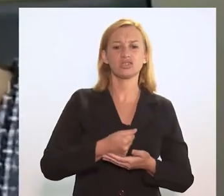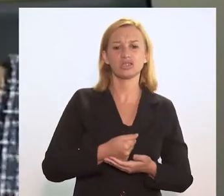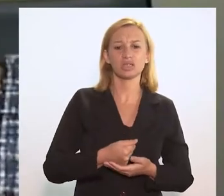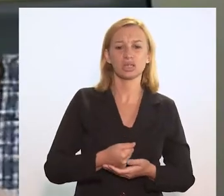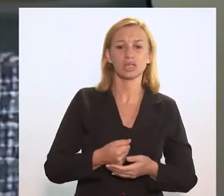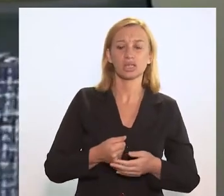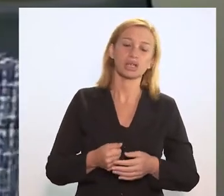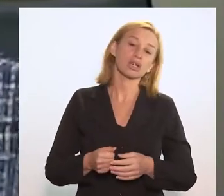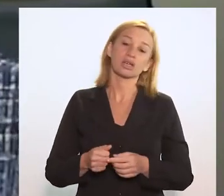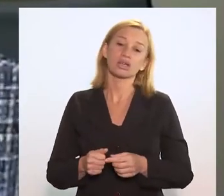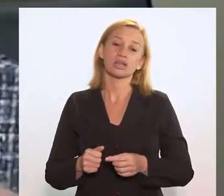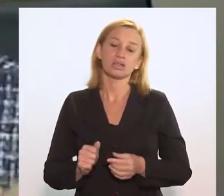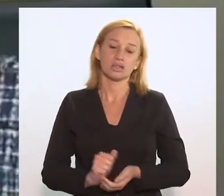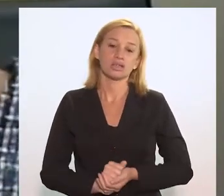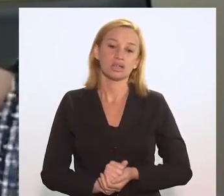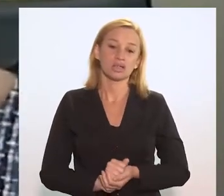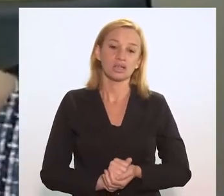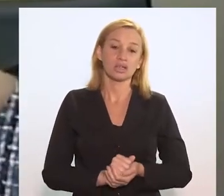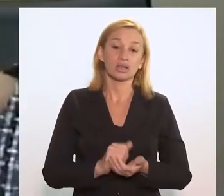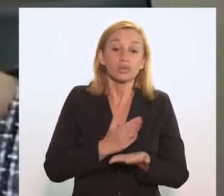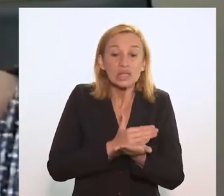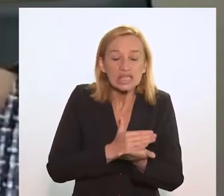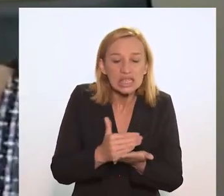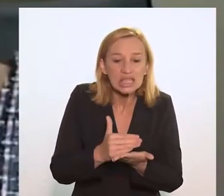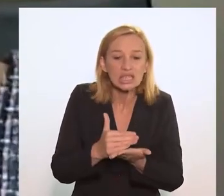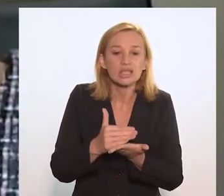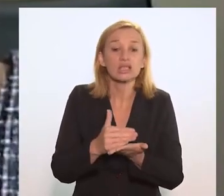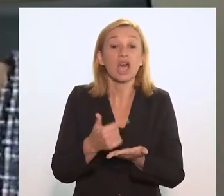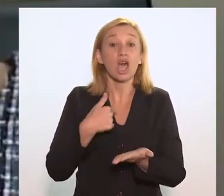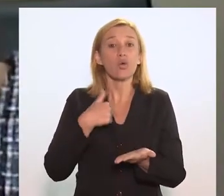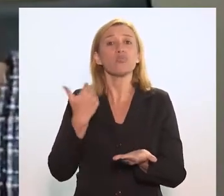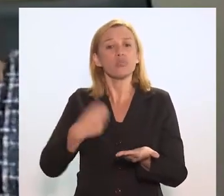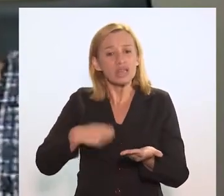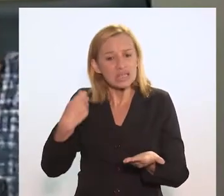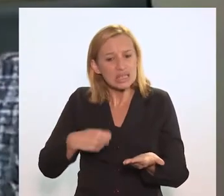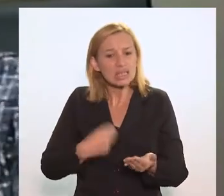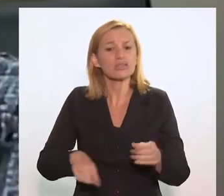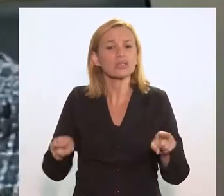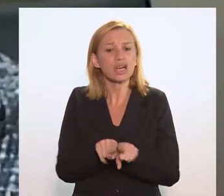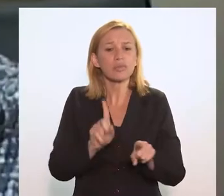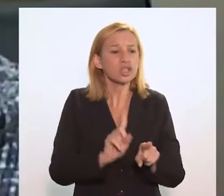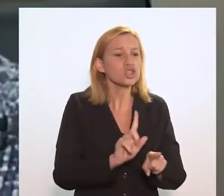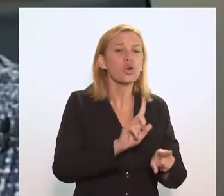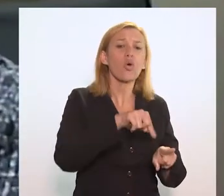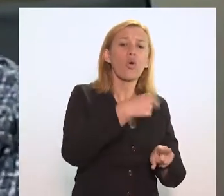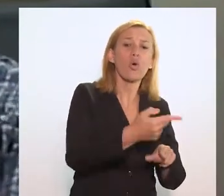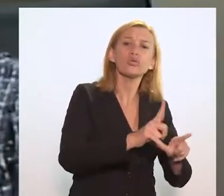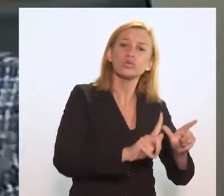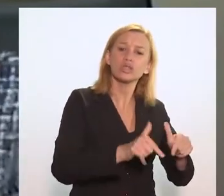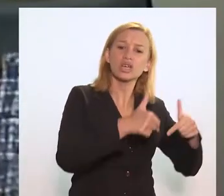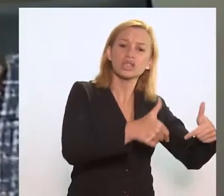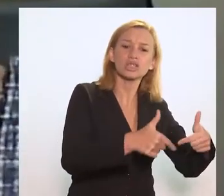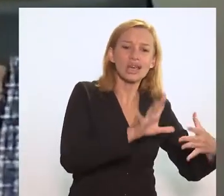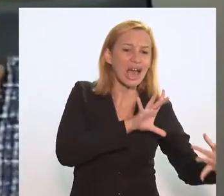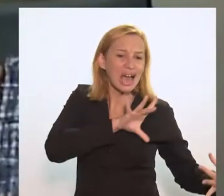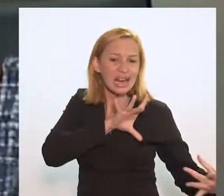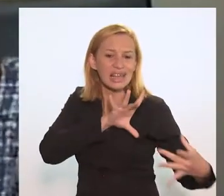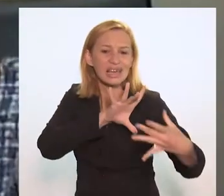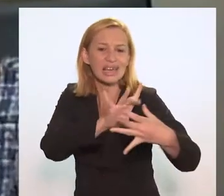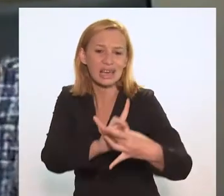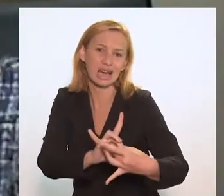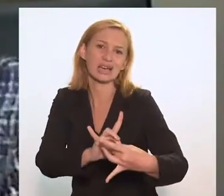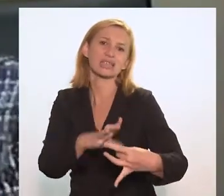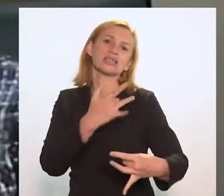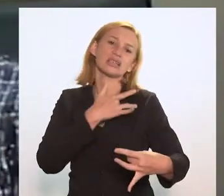lá na rede de atenção primária. Eu preciso de outras ações aliadas às